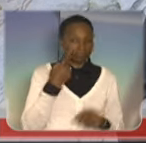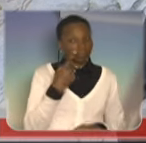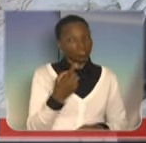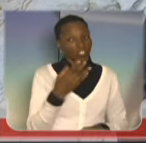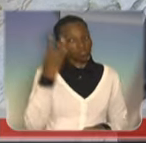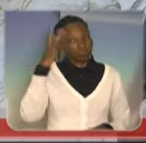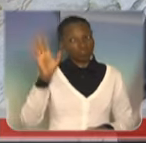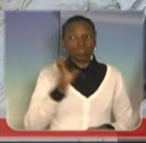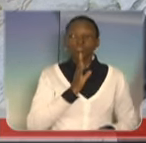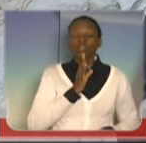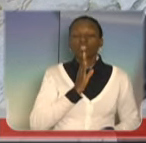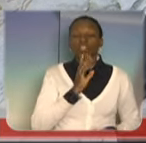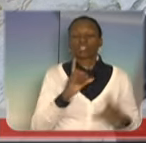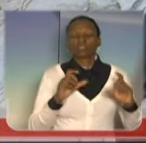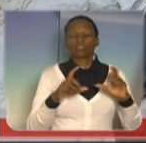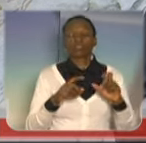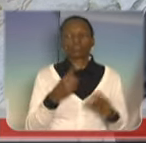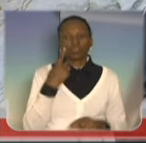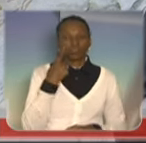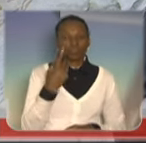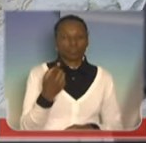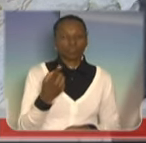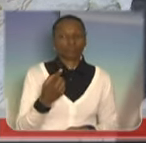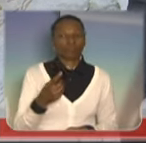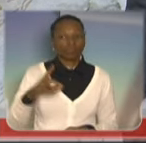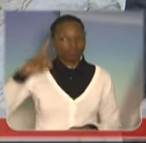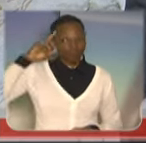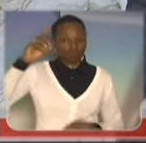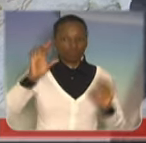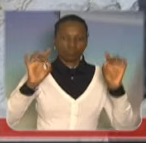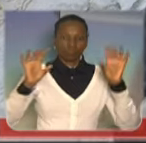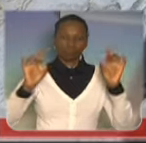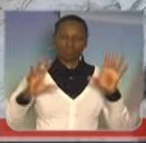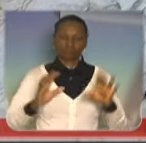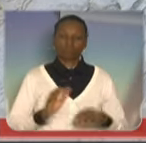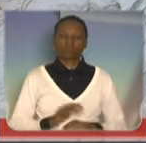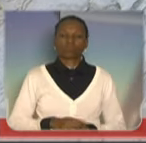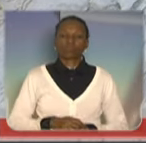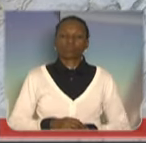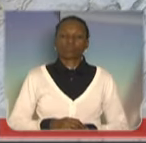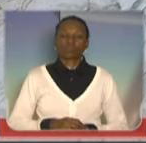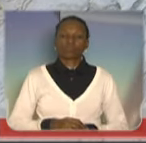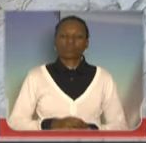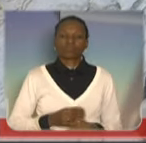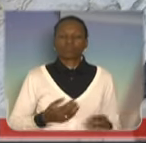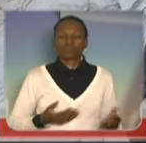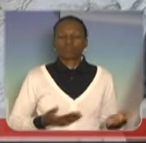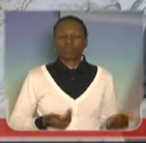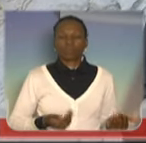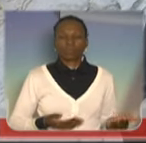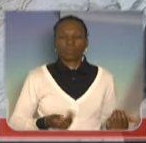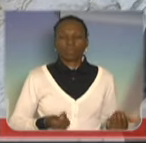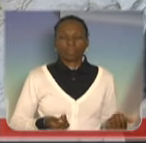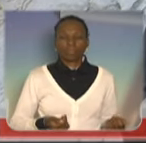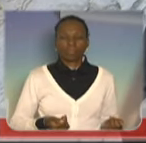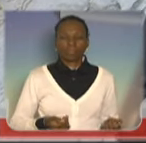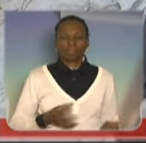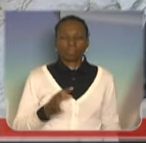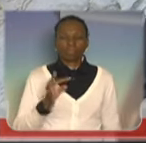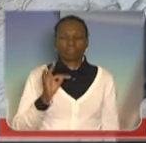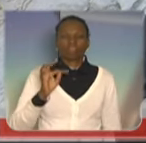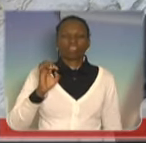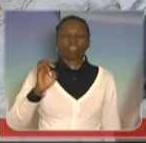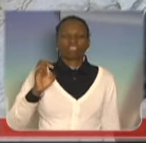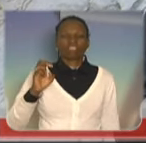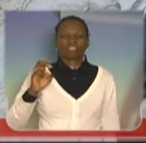conhecer essa pessoa que vai estar na foto daqui a pouco, mas é uma data muito especial para mim. Não sei se vocês conhecem aquele rapaz que lá de bigode. Aquela era o tenente telhado em